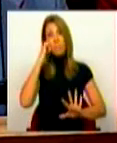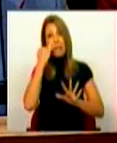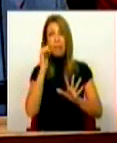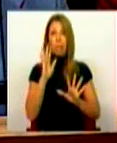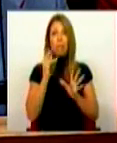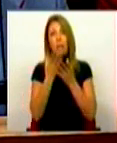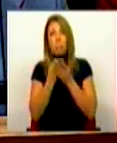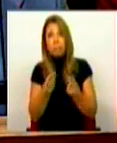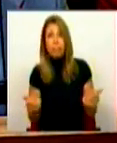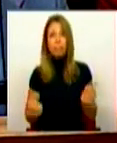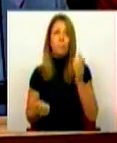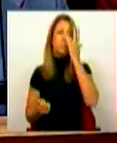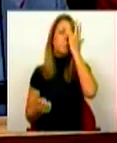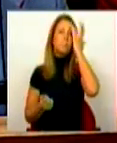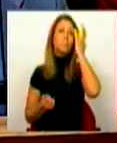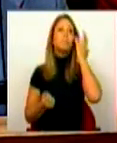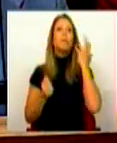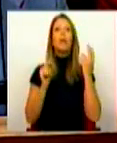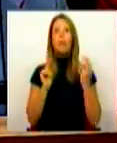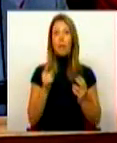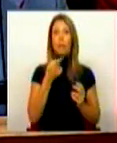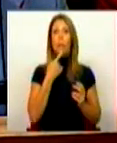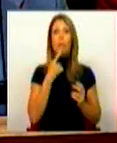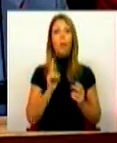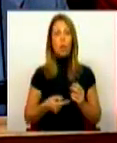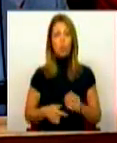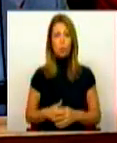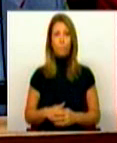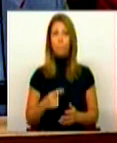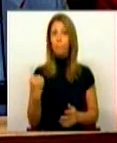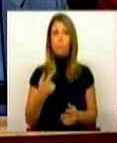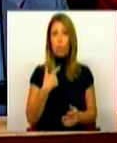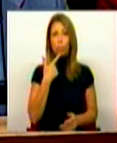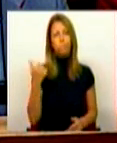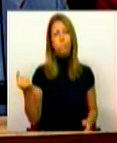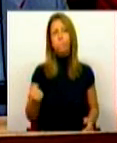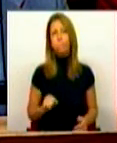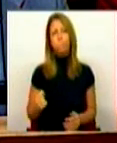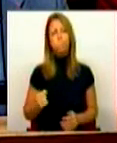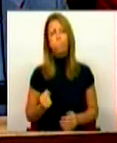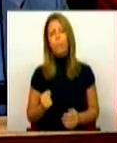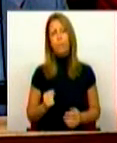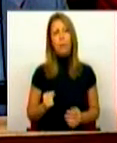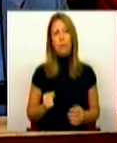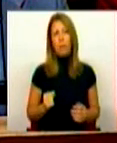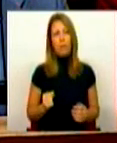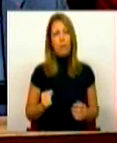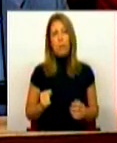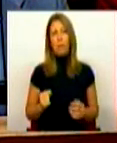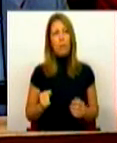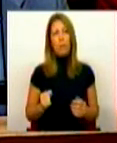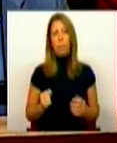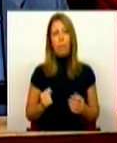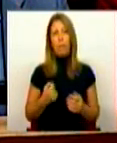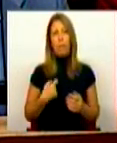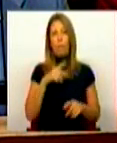E por isso, isso significa que nós não podemos andar em descontinuidades